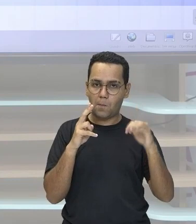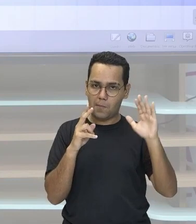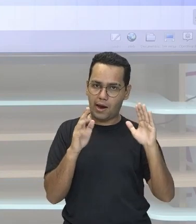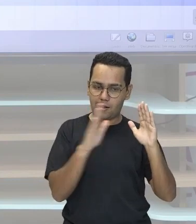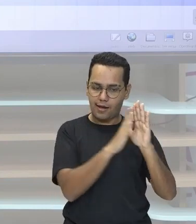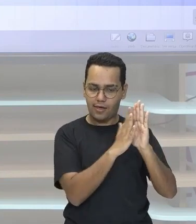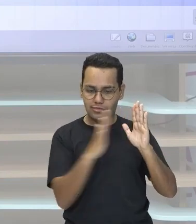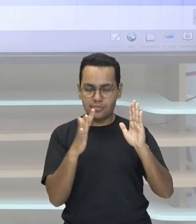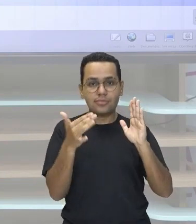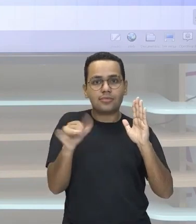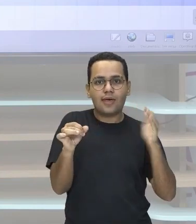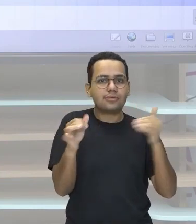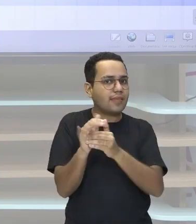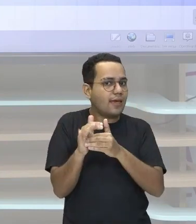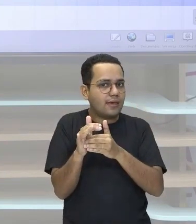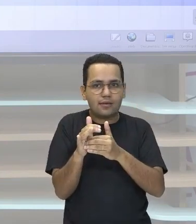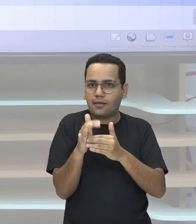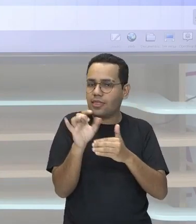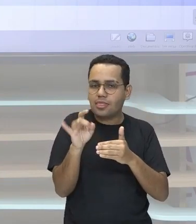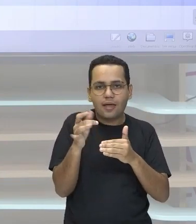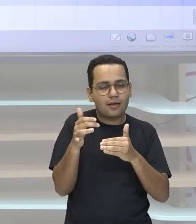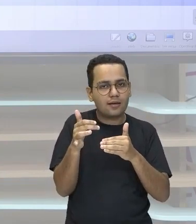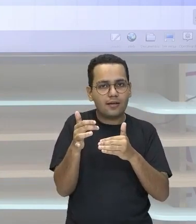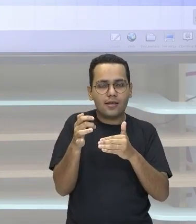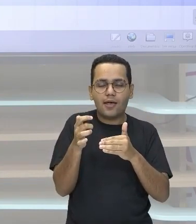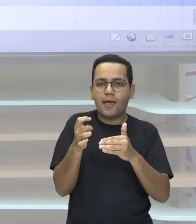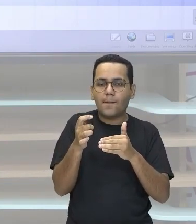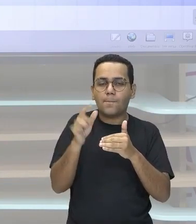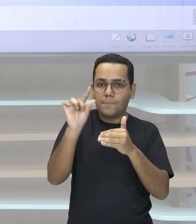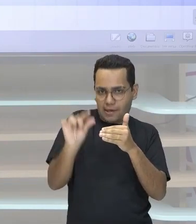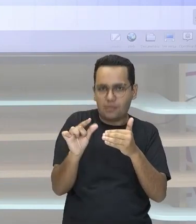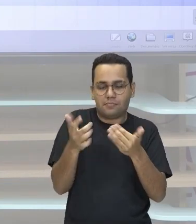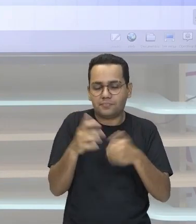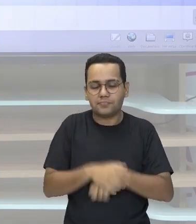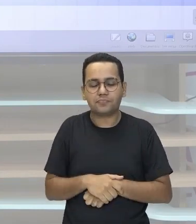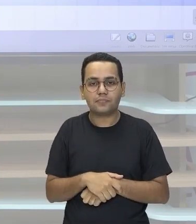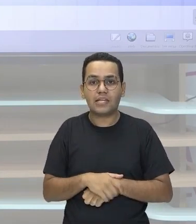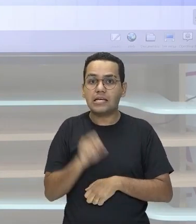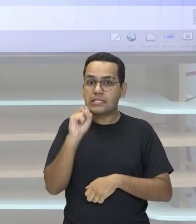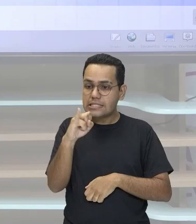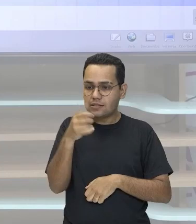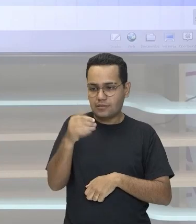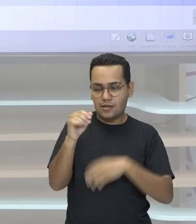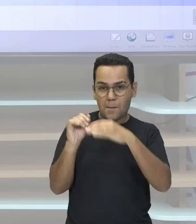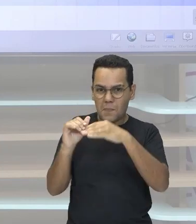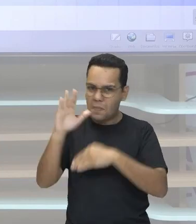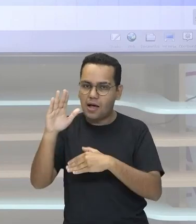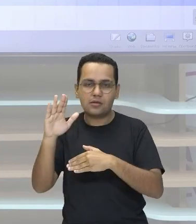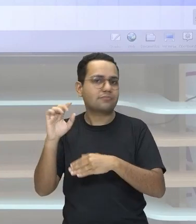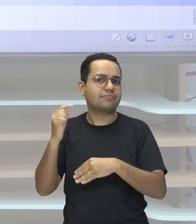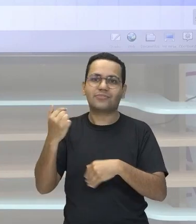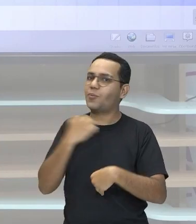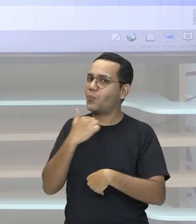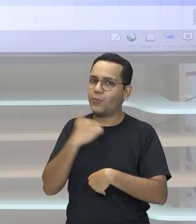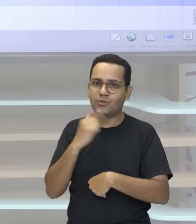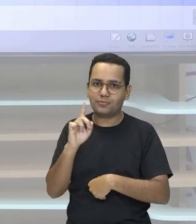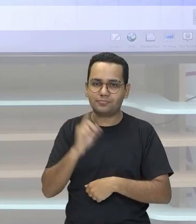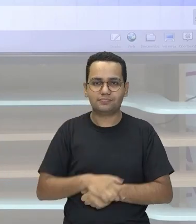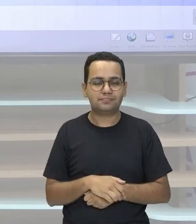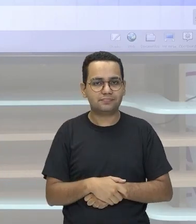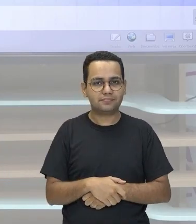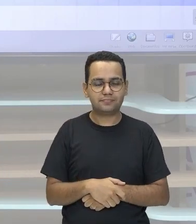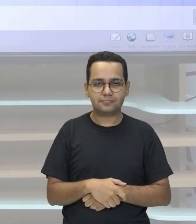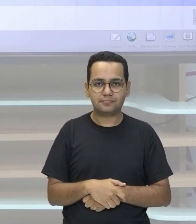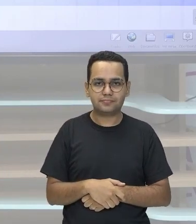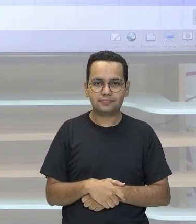científica O número está em notação científica Quando ele é maior ou igual Que 1 E